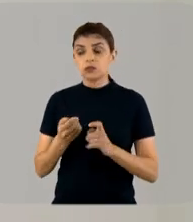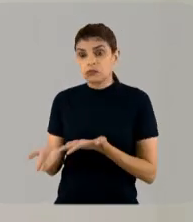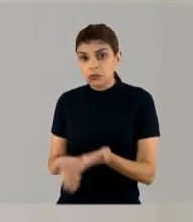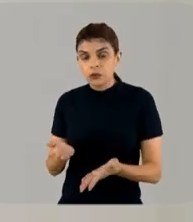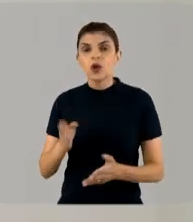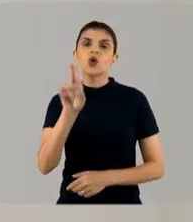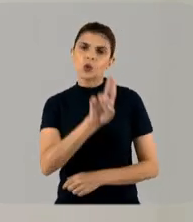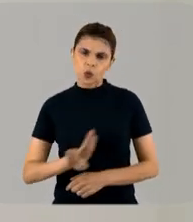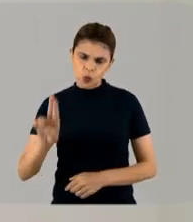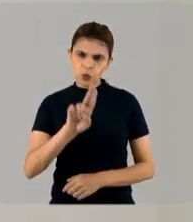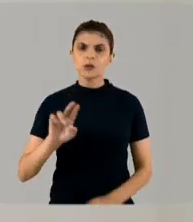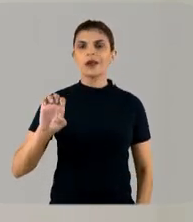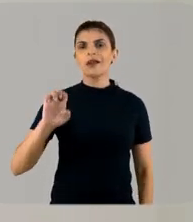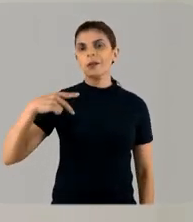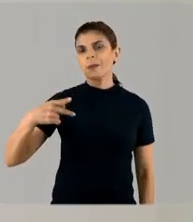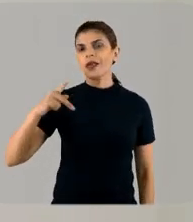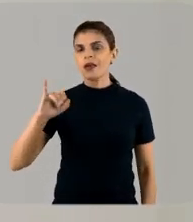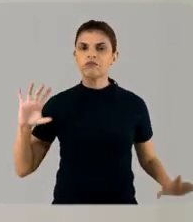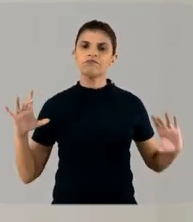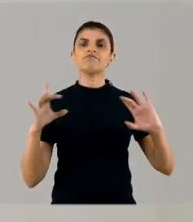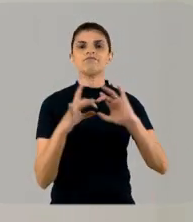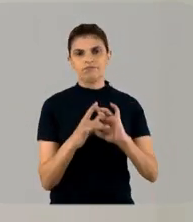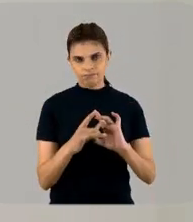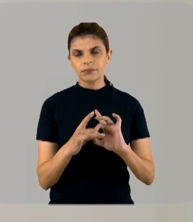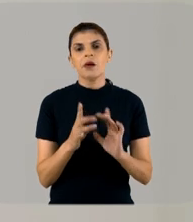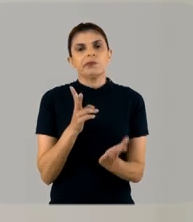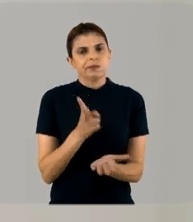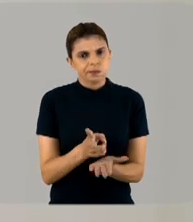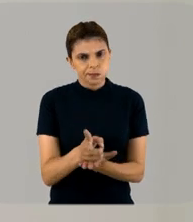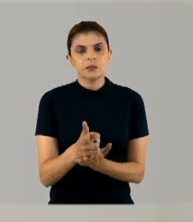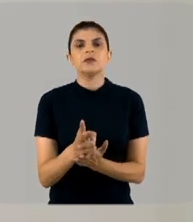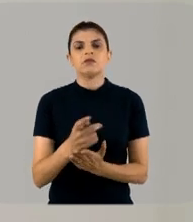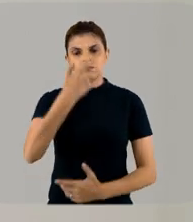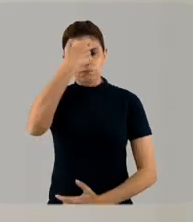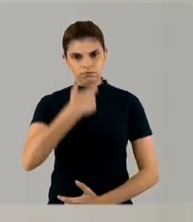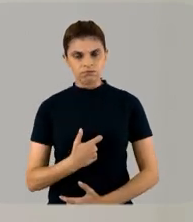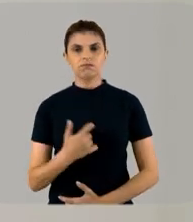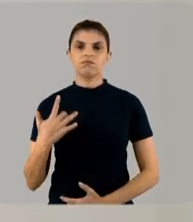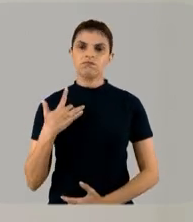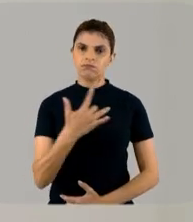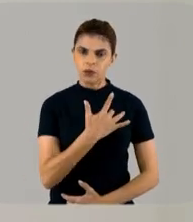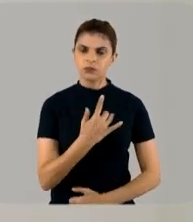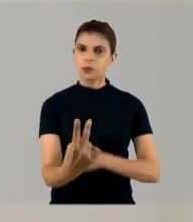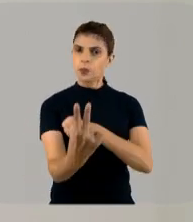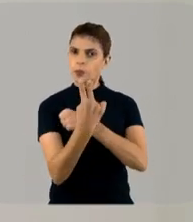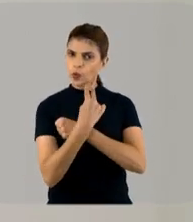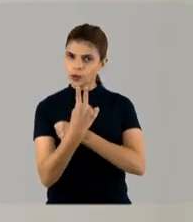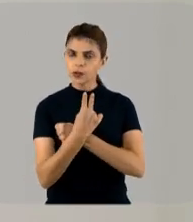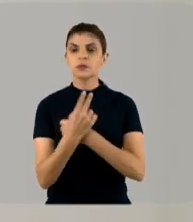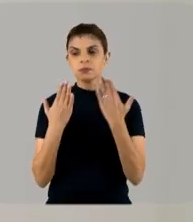o uso dos EPIs relacionados a manter a sua integridade física no que diz respeito à